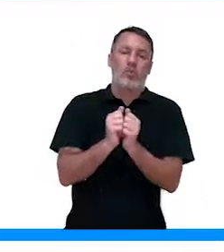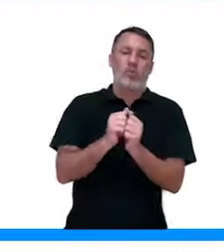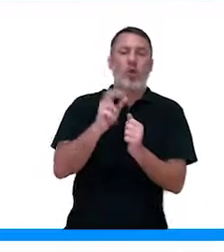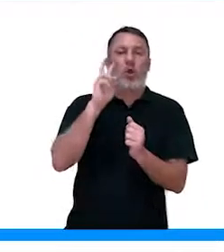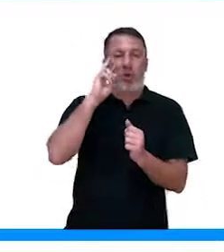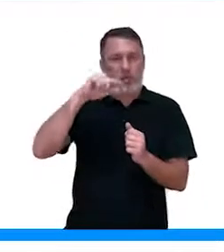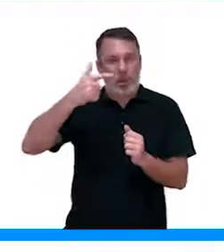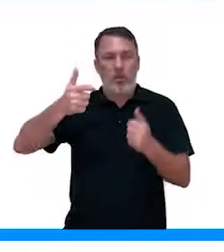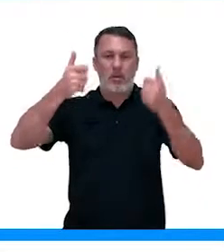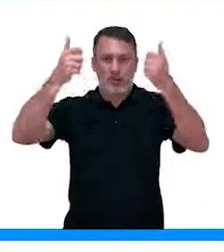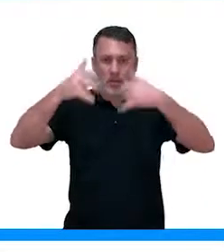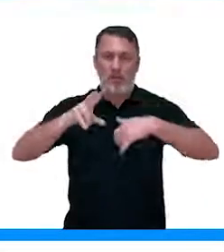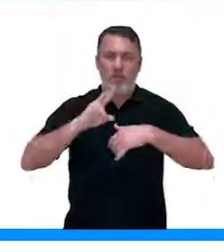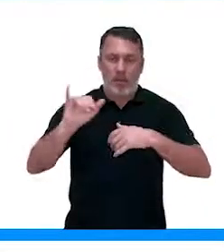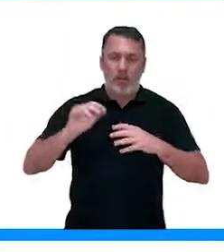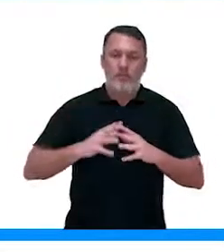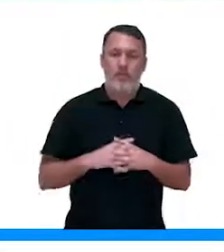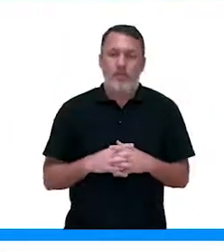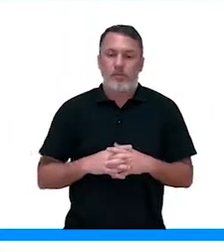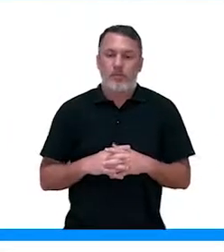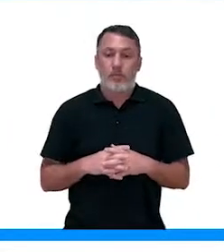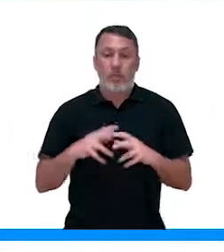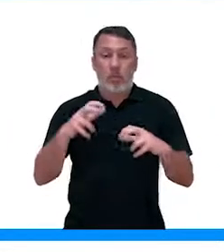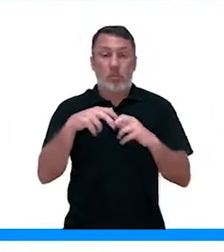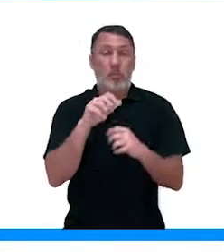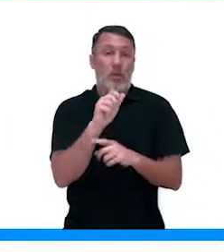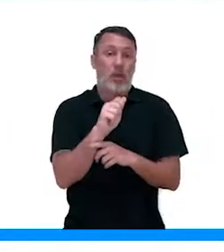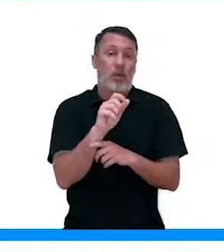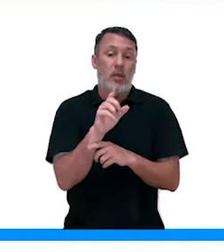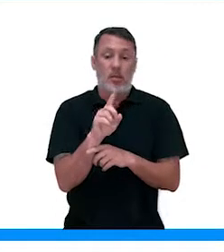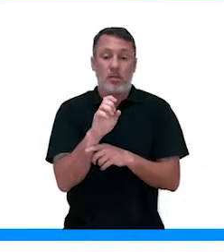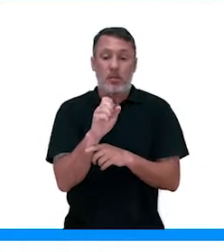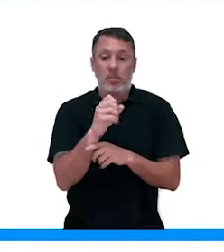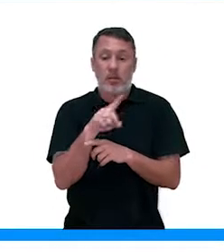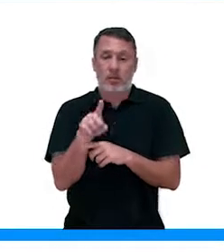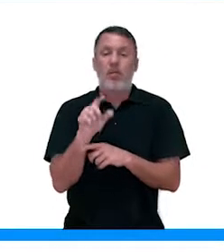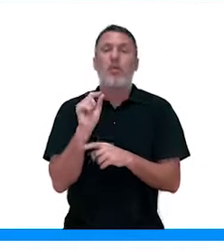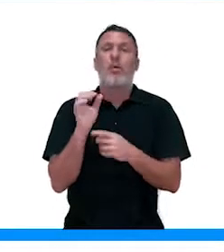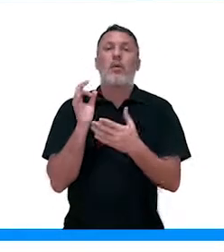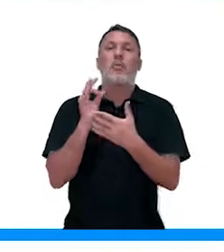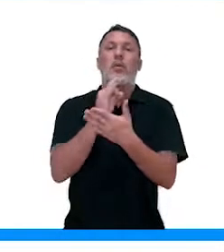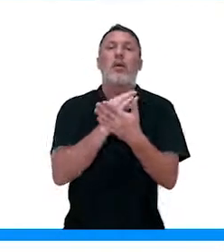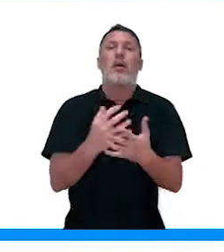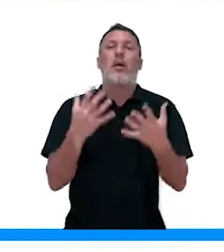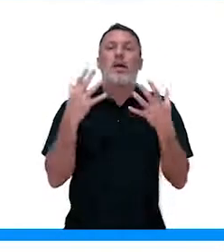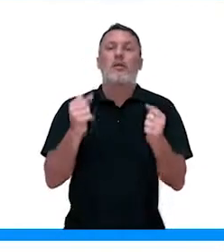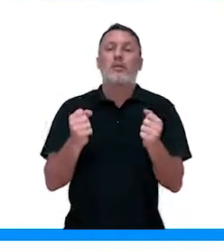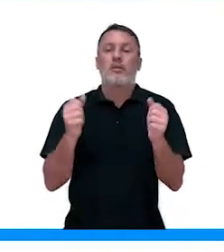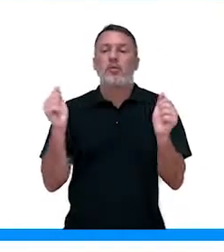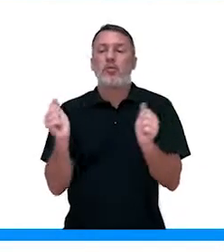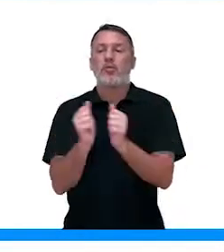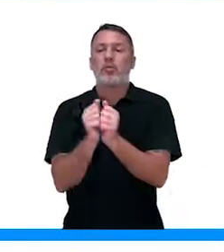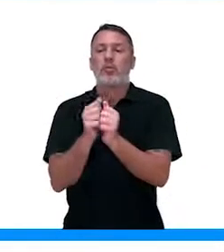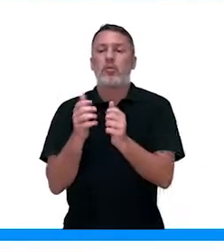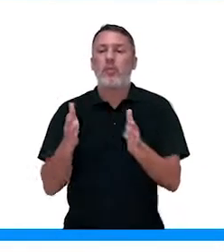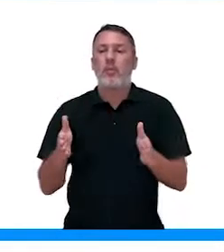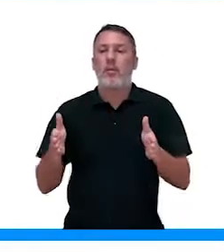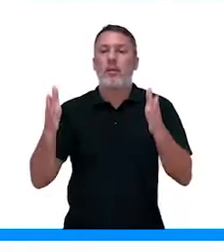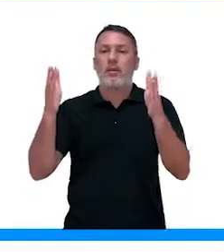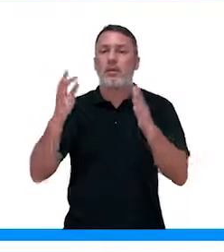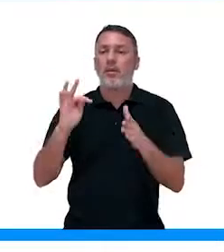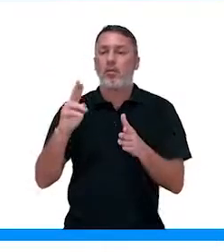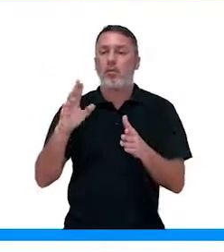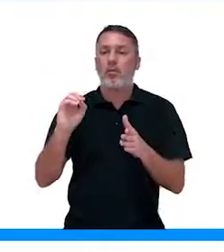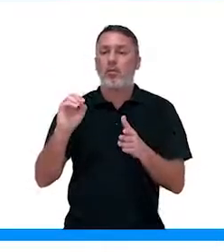junto. A gente vai ver já já sobre isso. Então, a adesão, moléculas se aderem à parede interna do tubo e